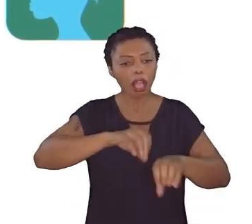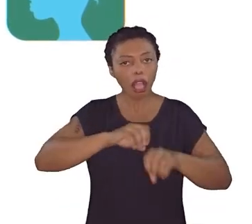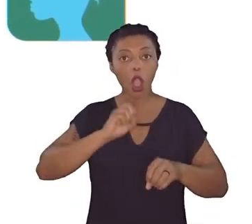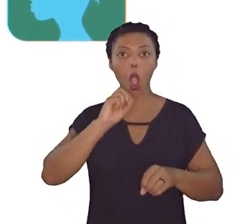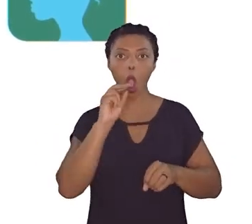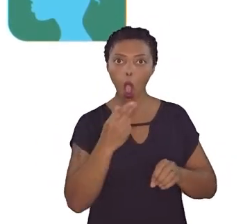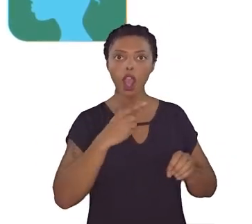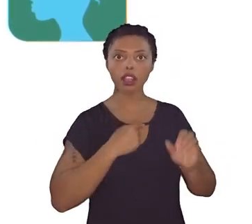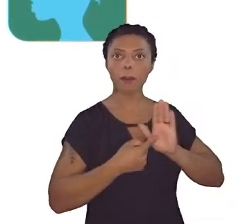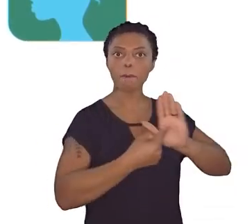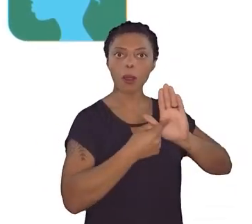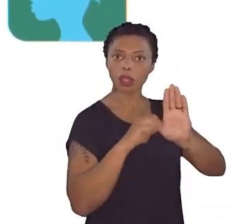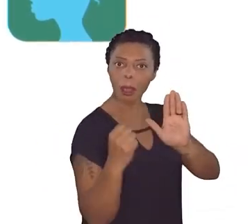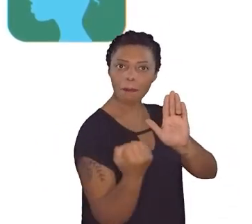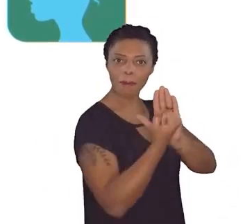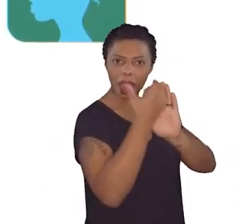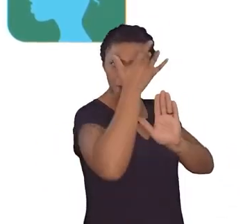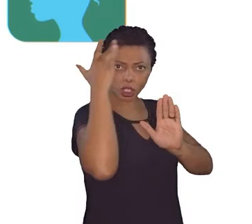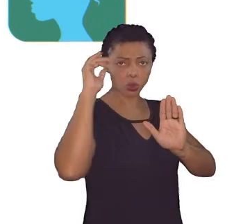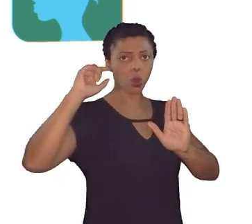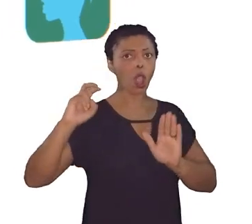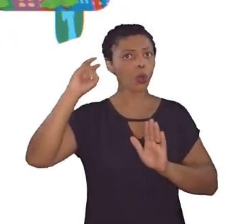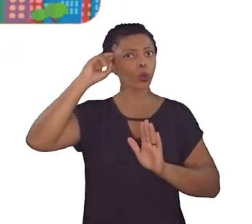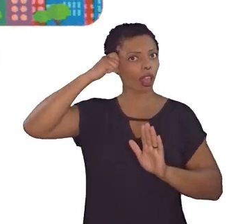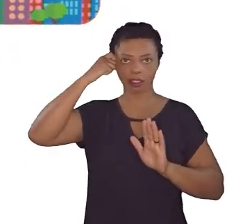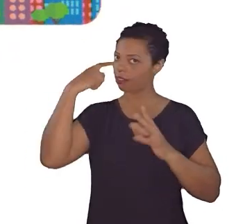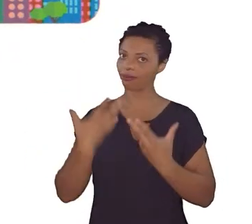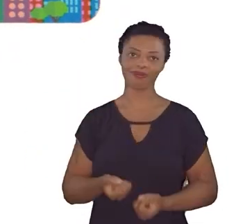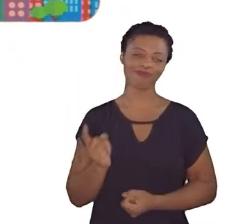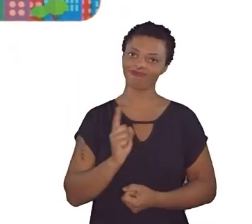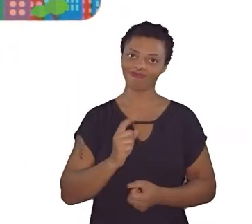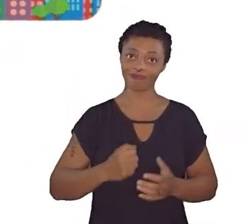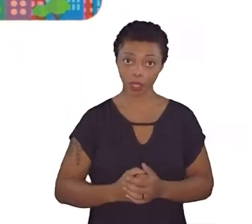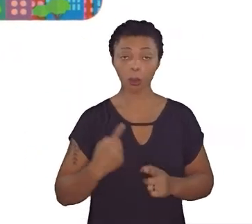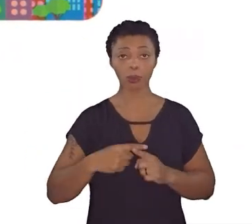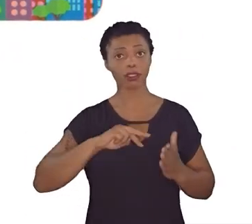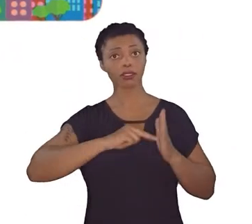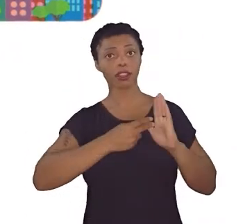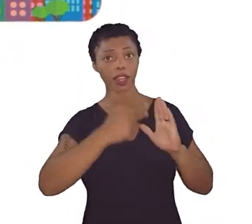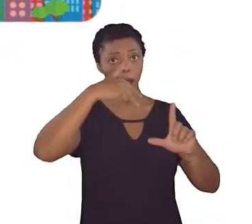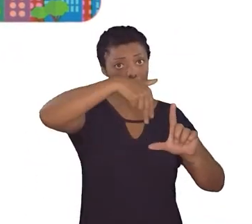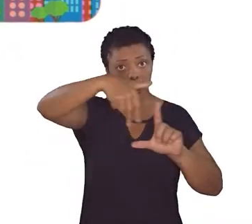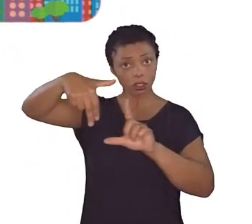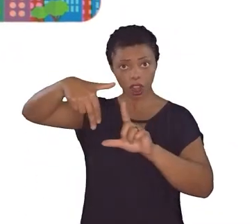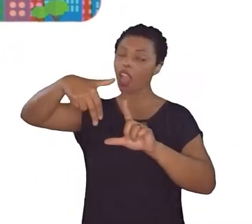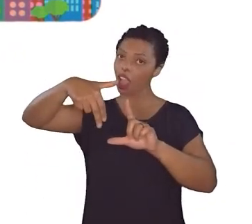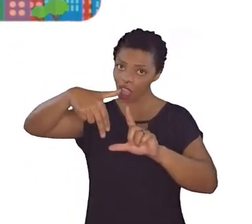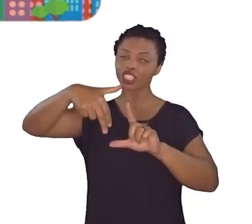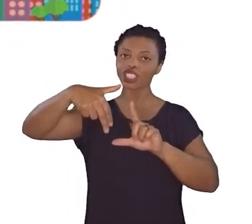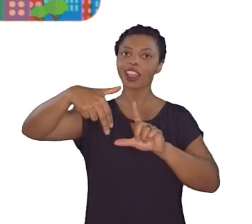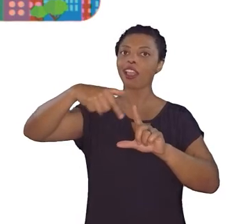das pessoas e culturas negras serão rejeitadas. Isso significa que as personagens não devem ser